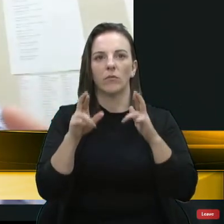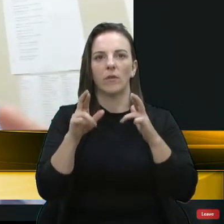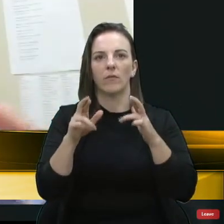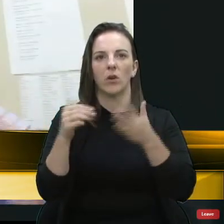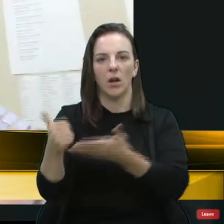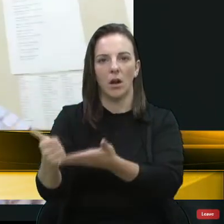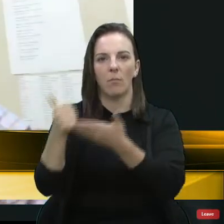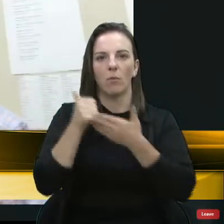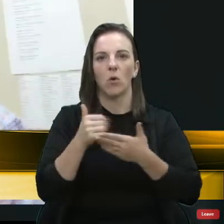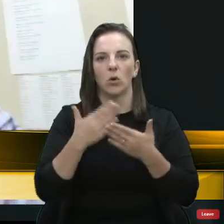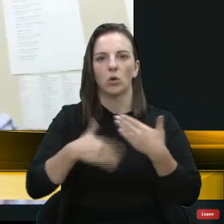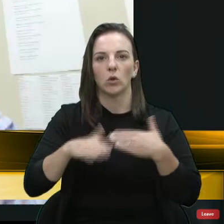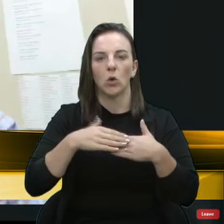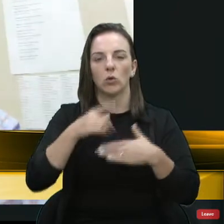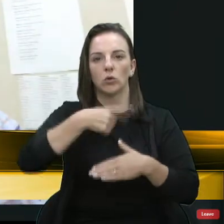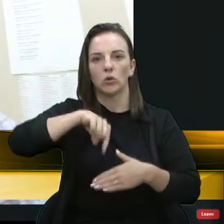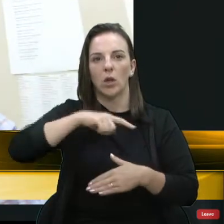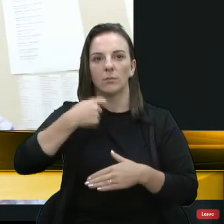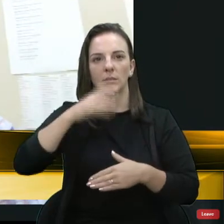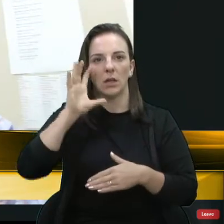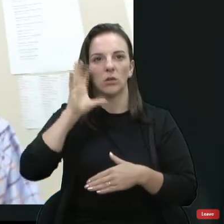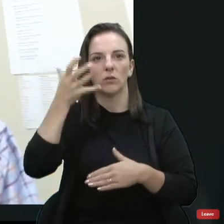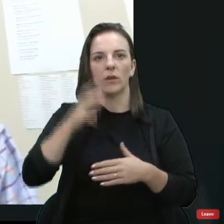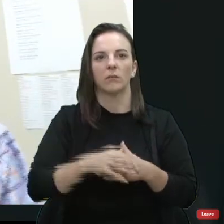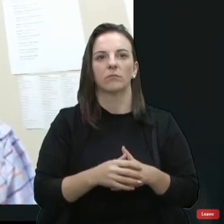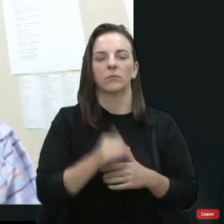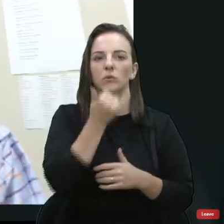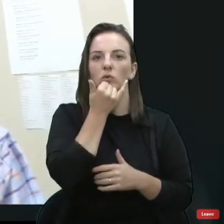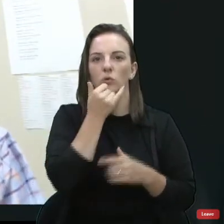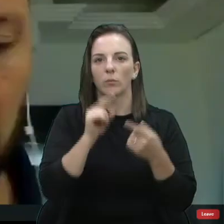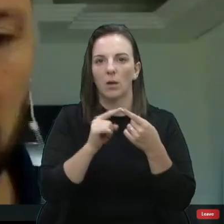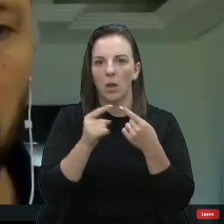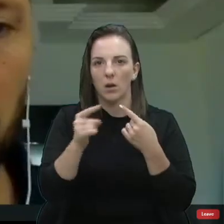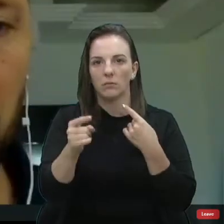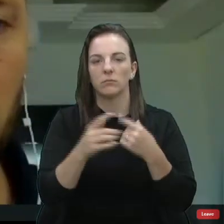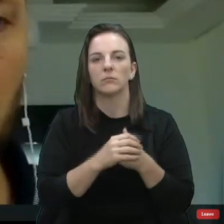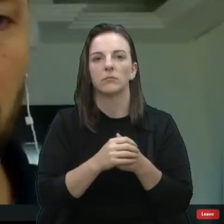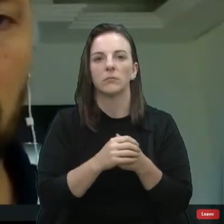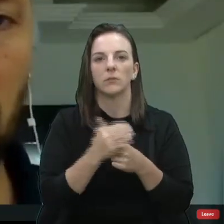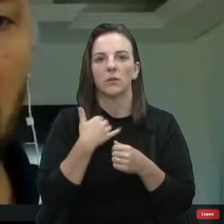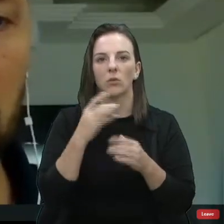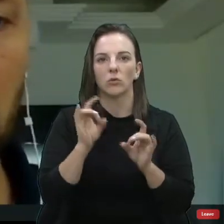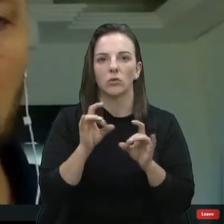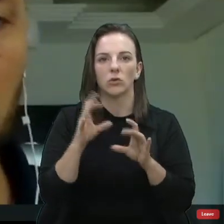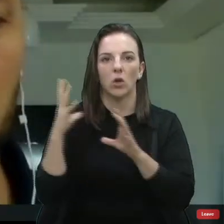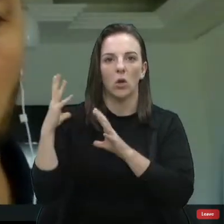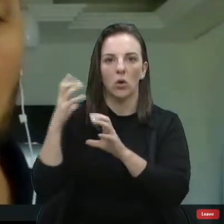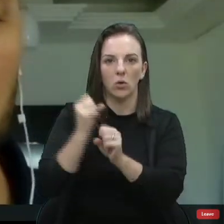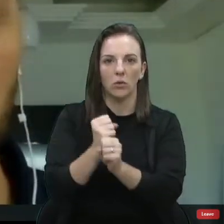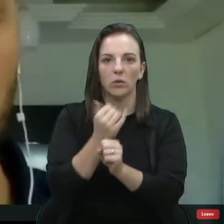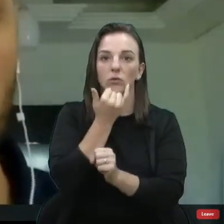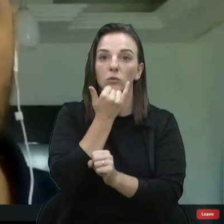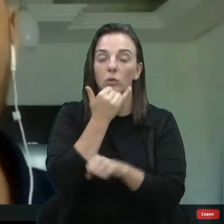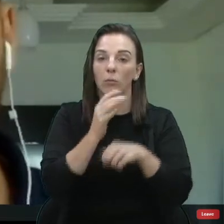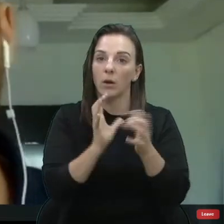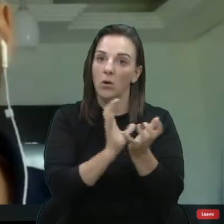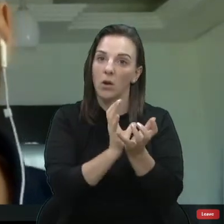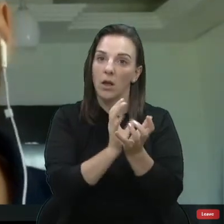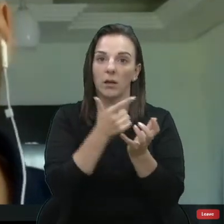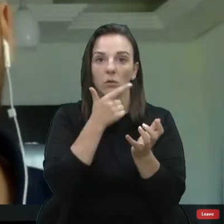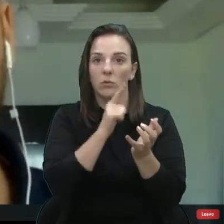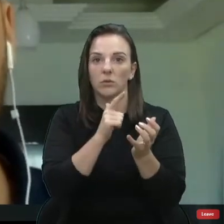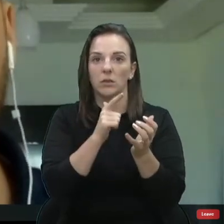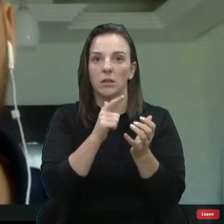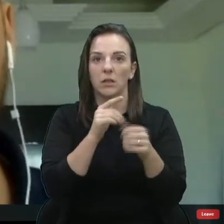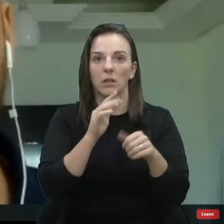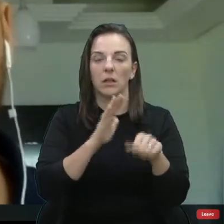temos que fazer. Obrigado, Maurício. Desculpa aí, mas também... Só para concluir, senhor presidente, então, pedir desculpa aos colegas que não consegui passar parte e dizer que